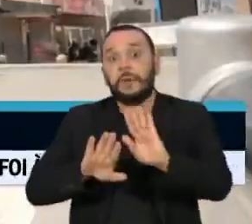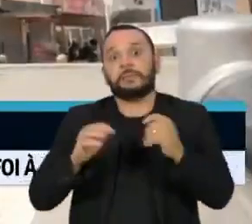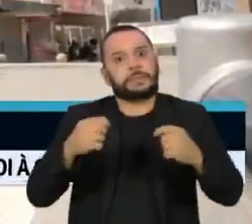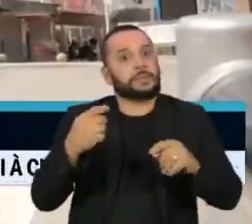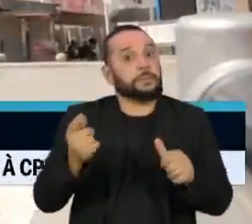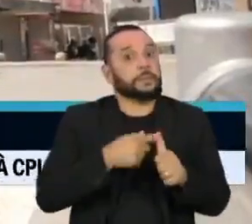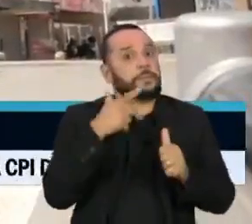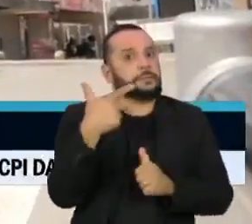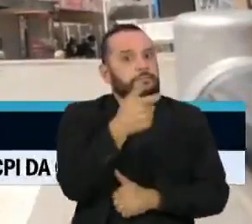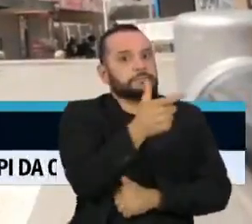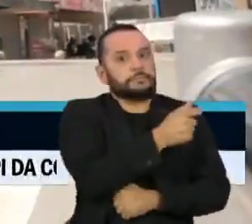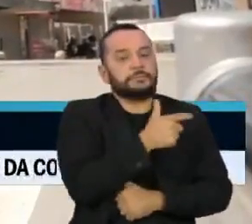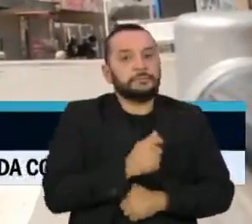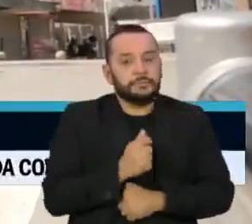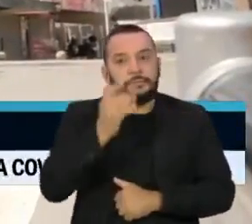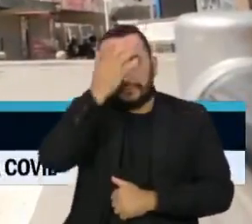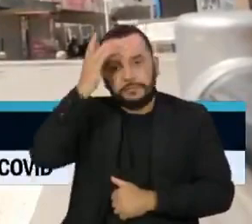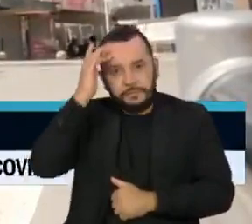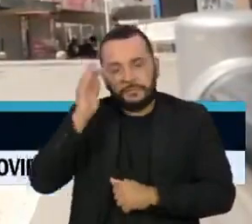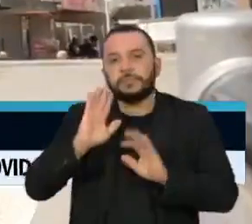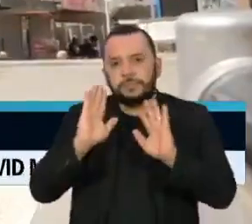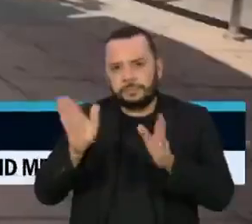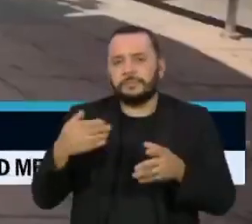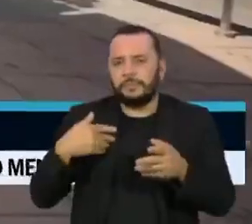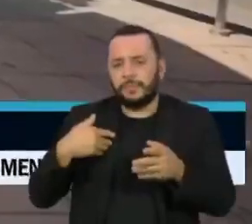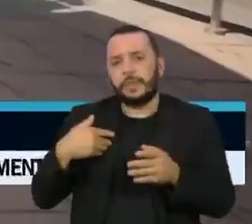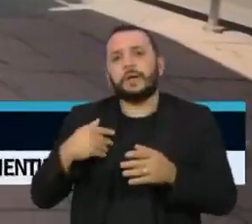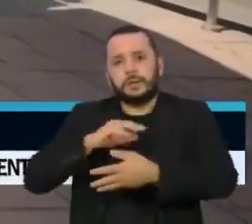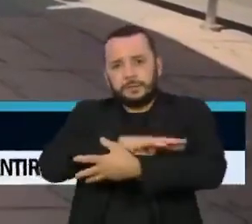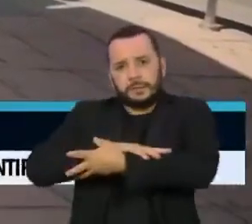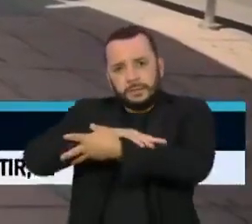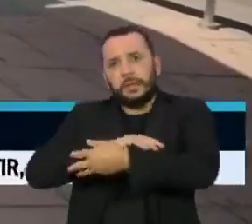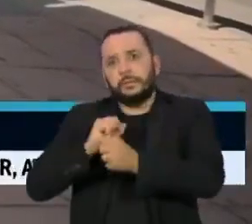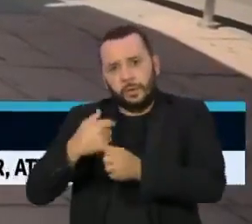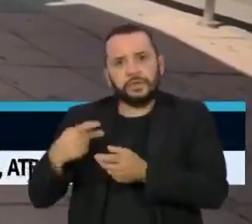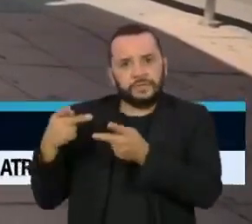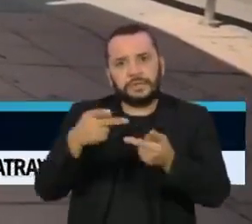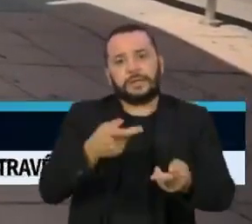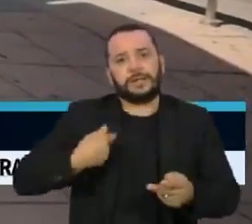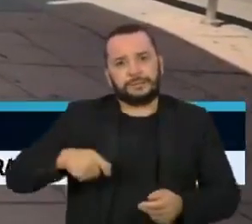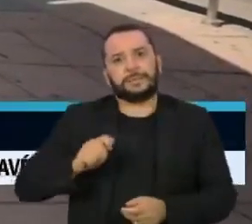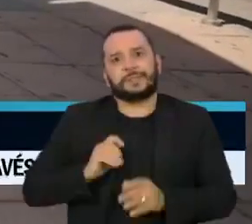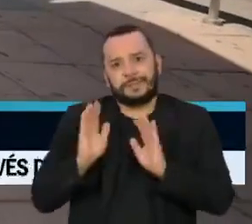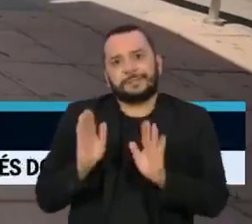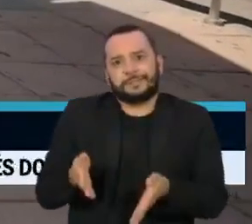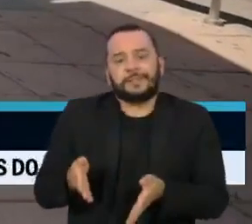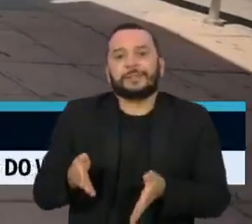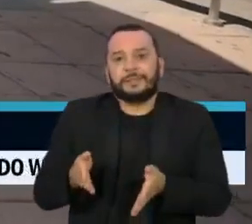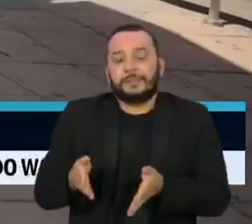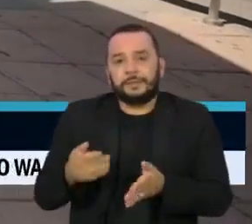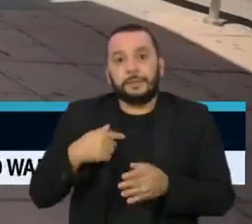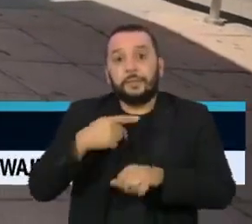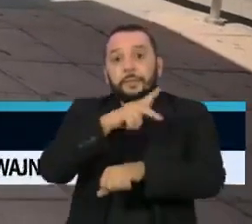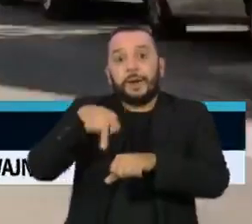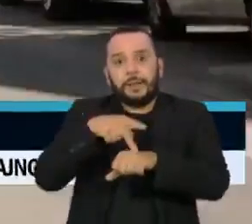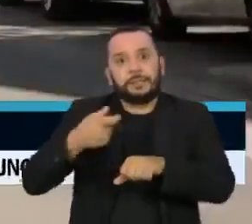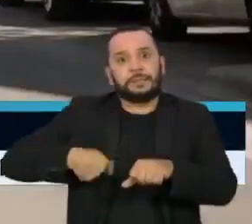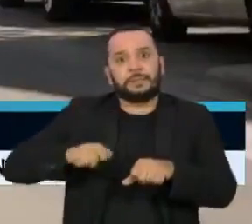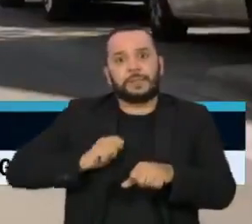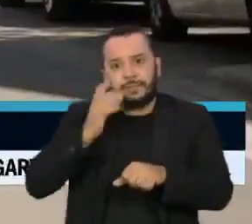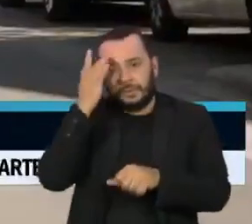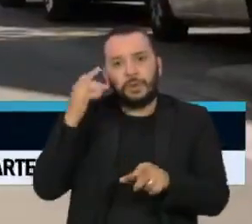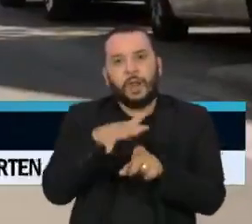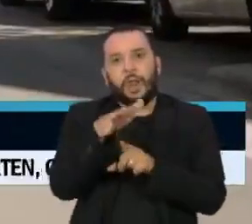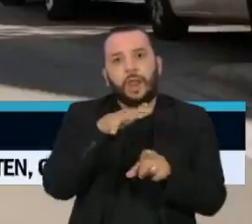Os viajantes do Reino Unido já poderão visitar a Espanha nesta segunda-feira. O país é um dos destinos mais procurados do mundo